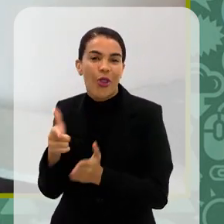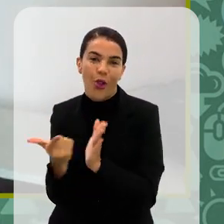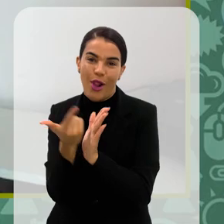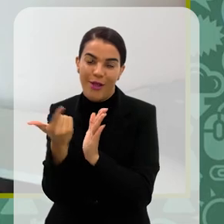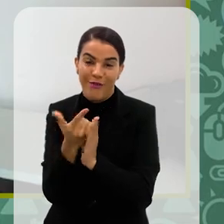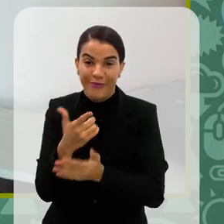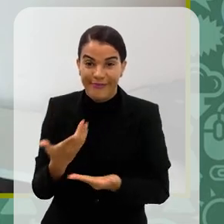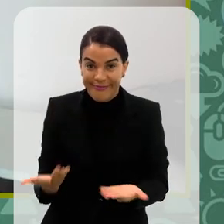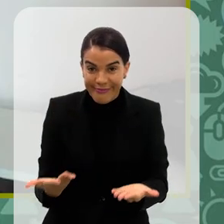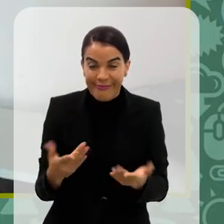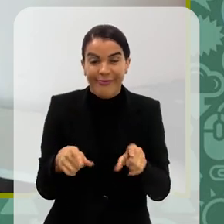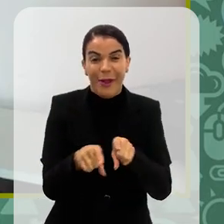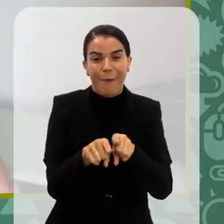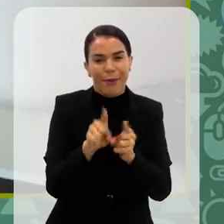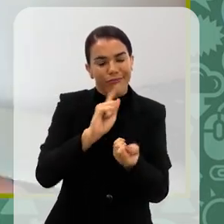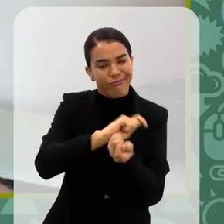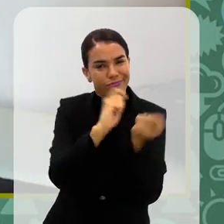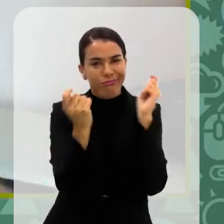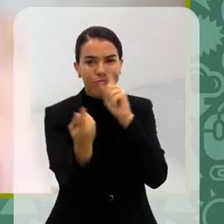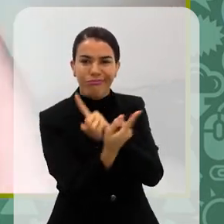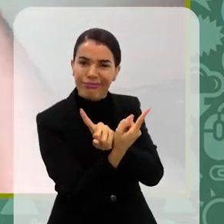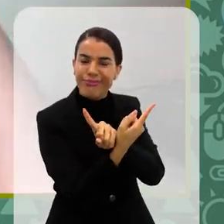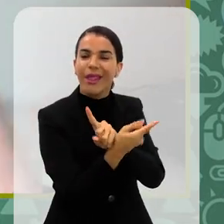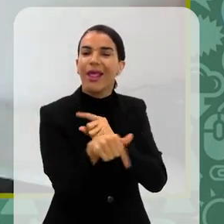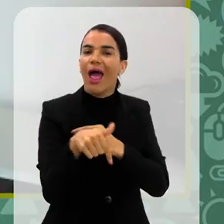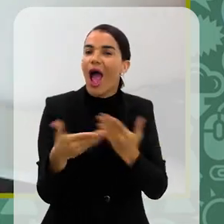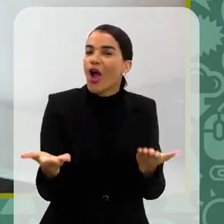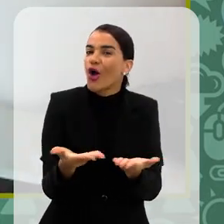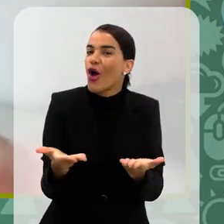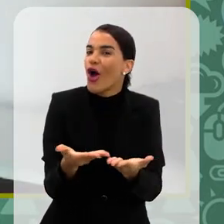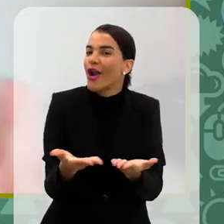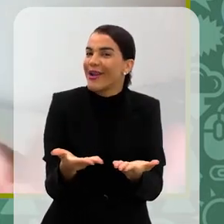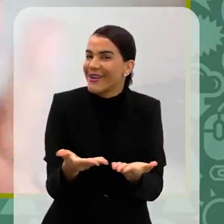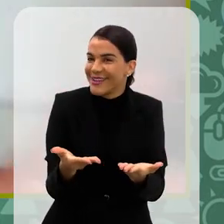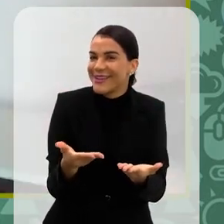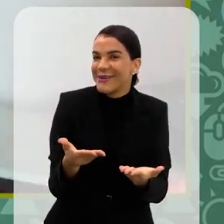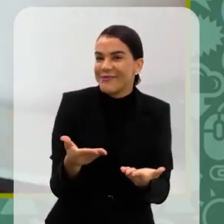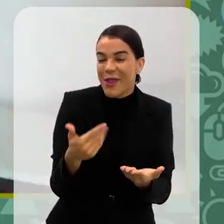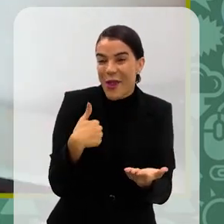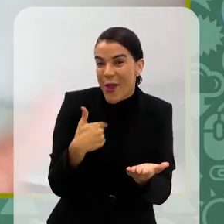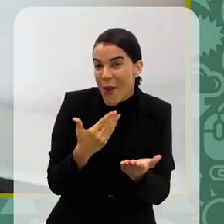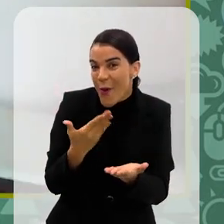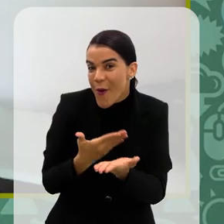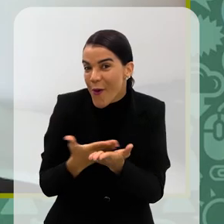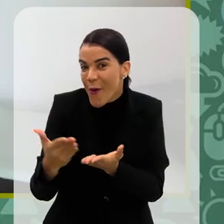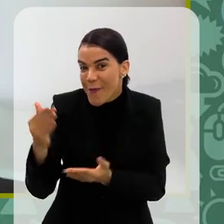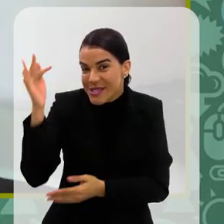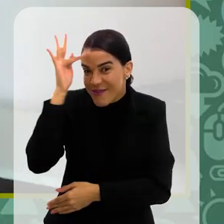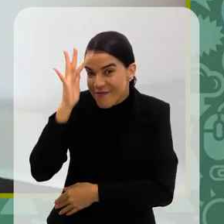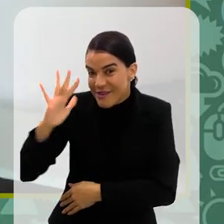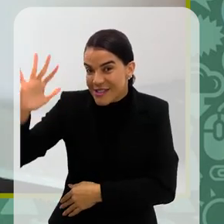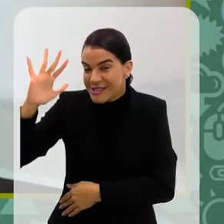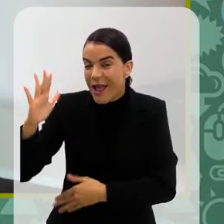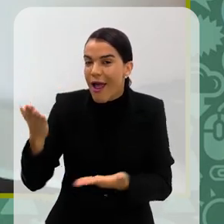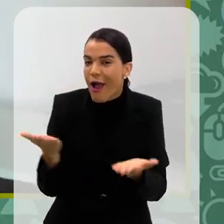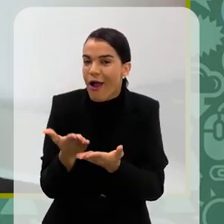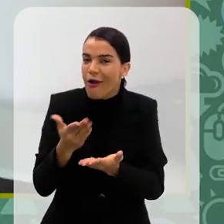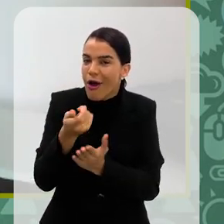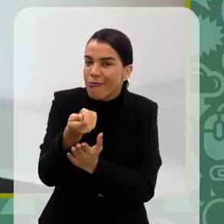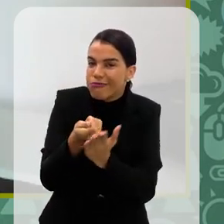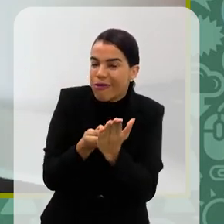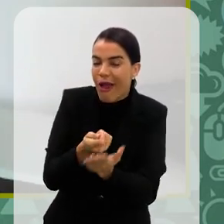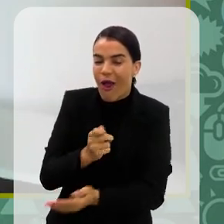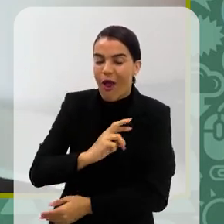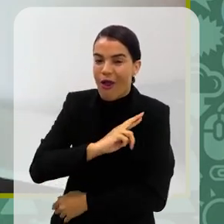E a gente entra também no inverso da questão que eu estou vivendo agora. Eu vivi as duas pontas. Eu comecei com fantasia, hoje em dia eu escrevo romance.